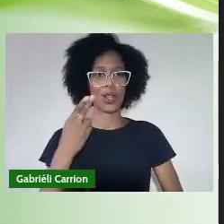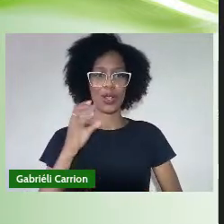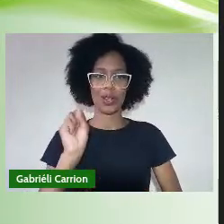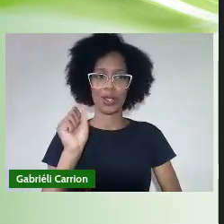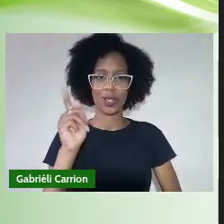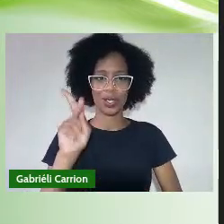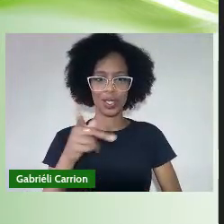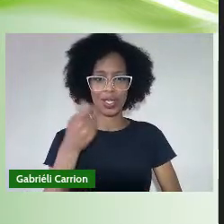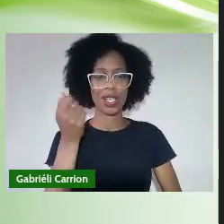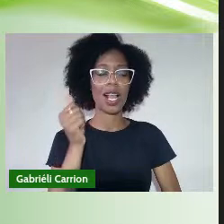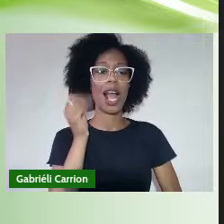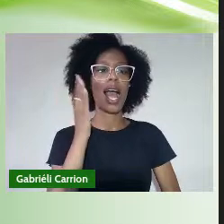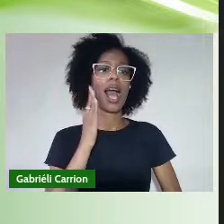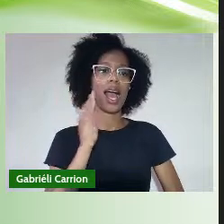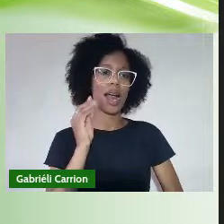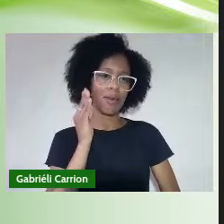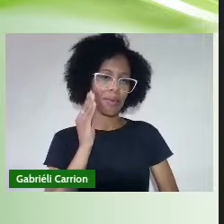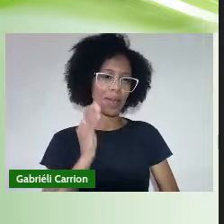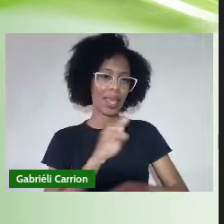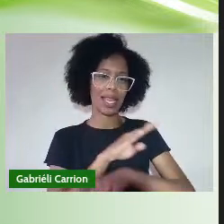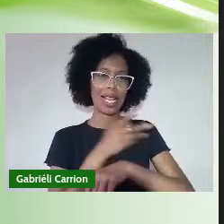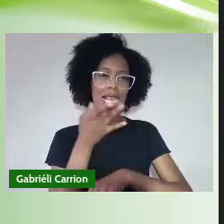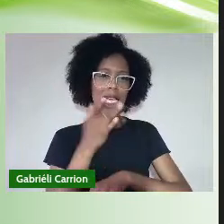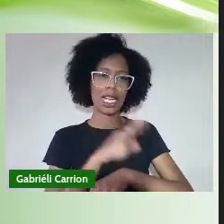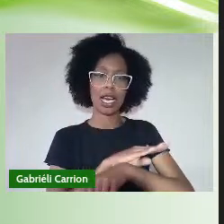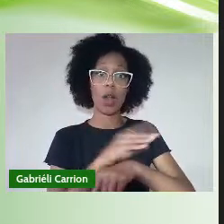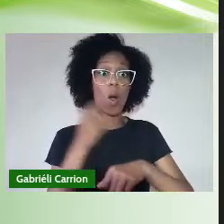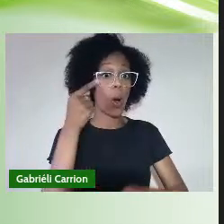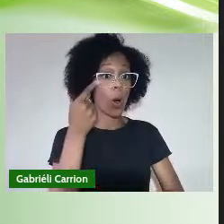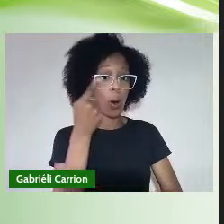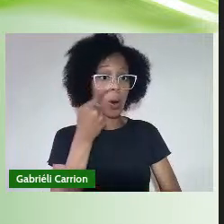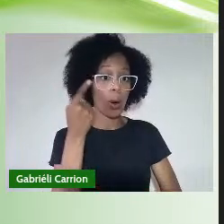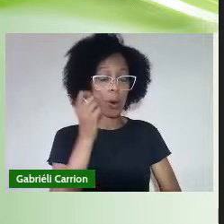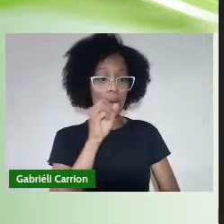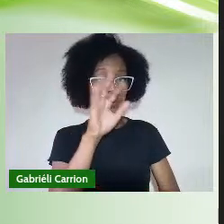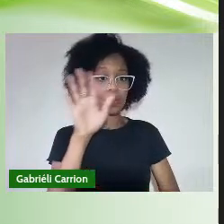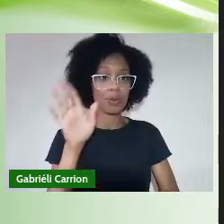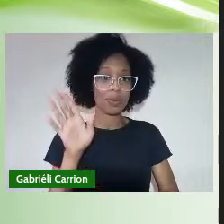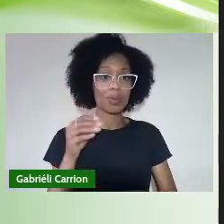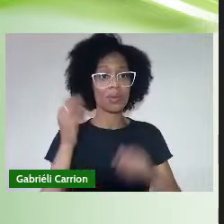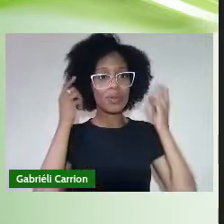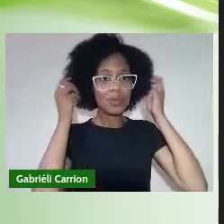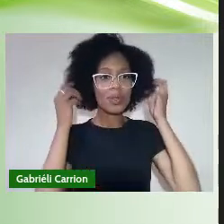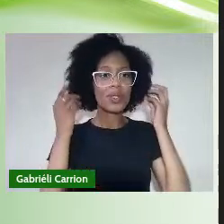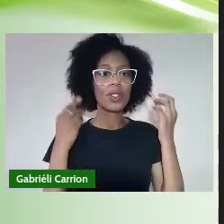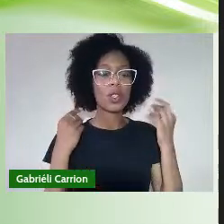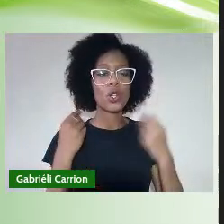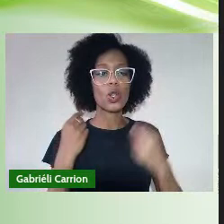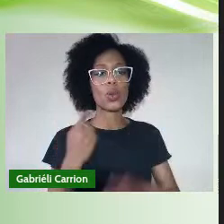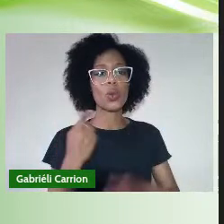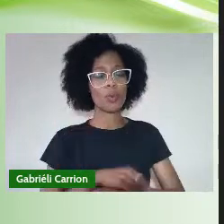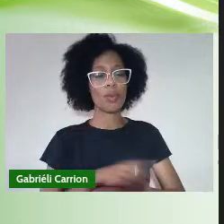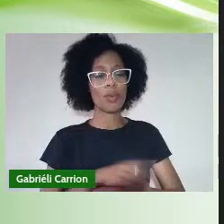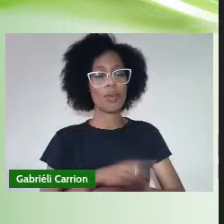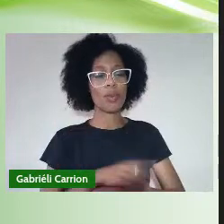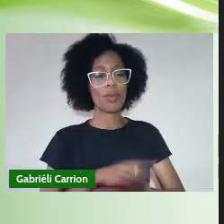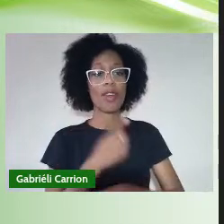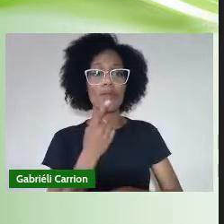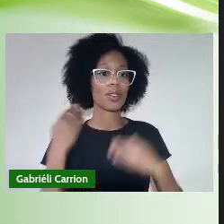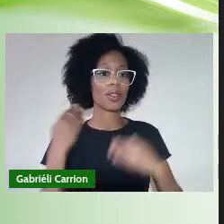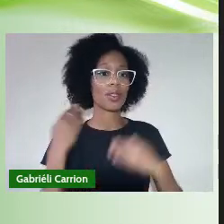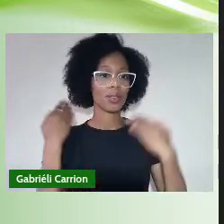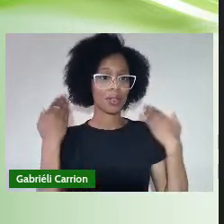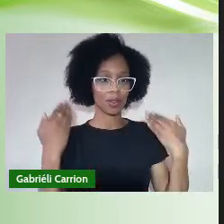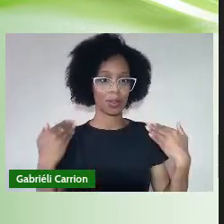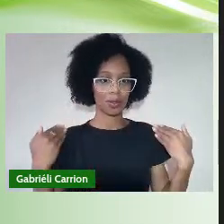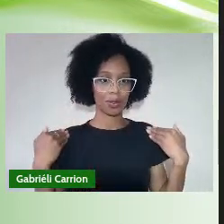pele Olhos castanhos Cabelos ruivos E médios Que estão soltos Virto uma camisa verde E ao